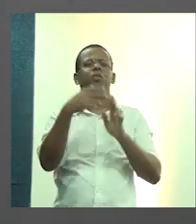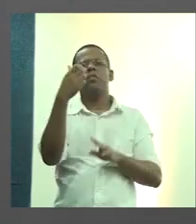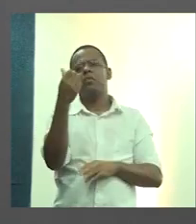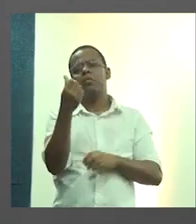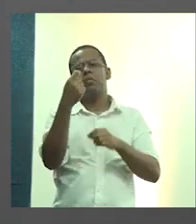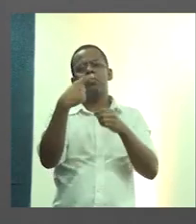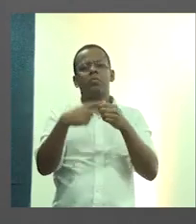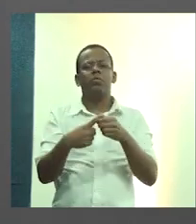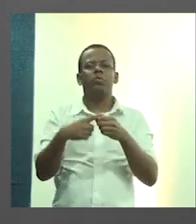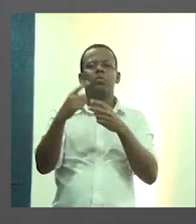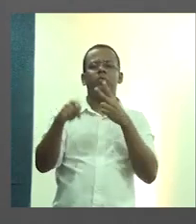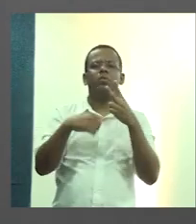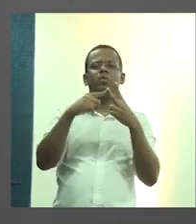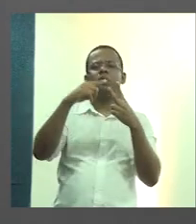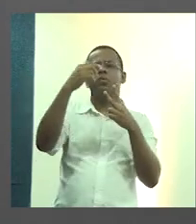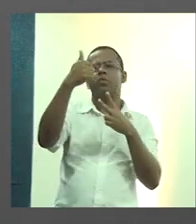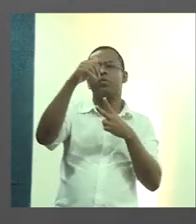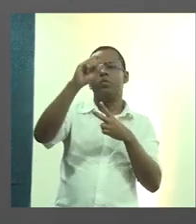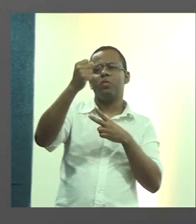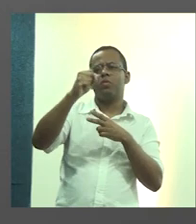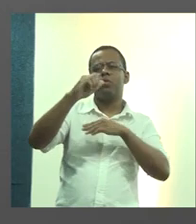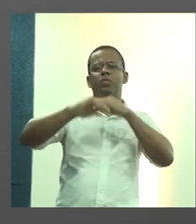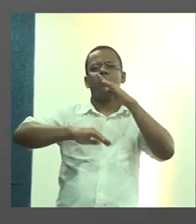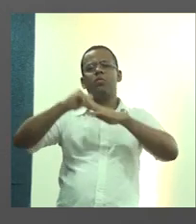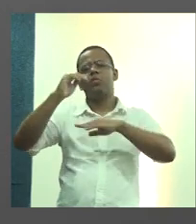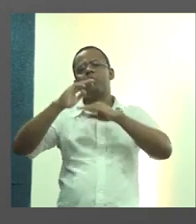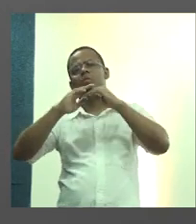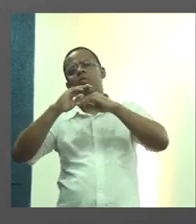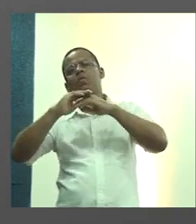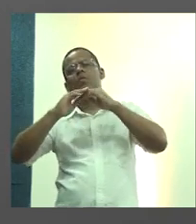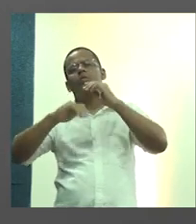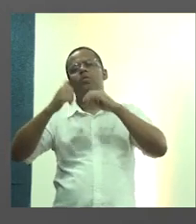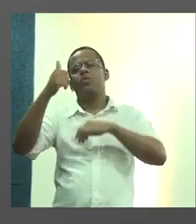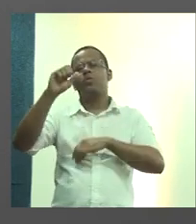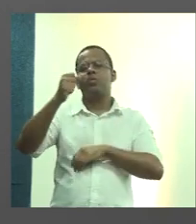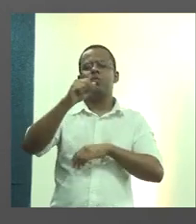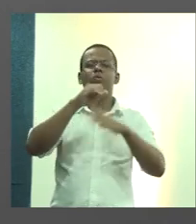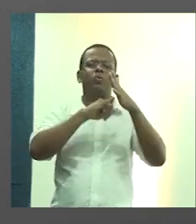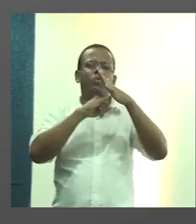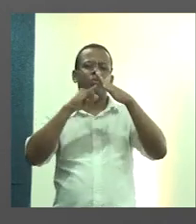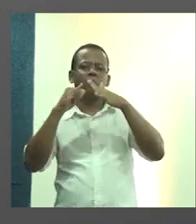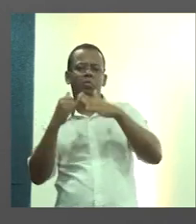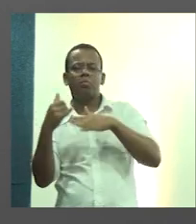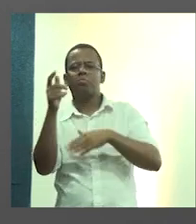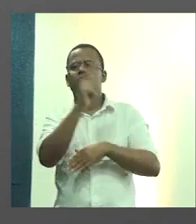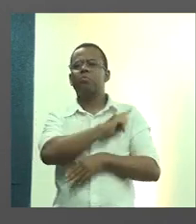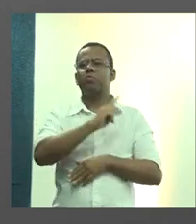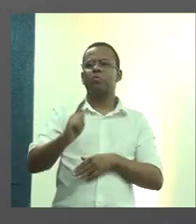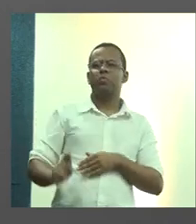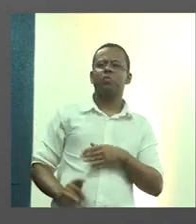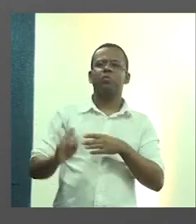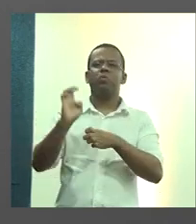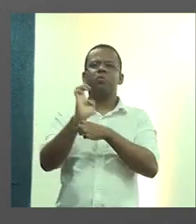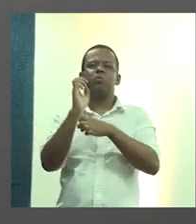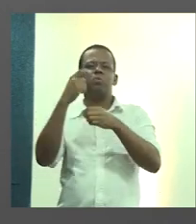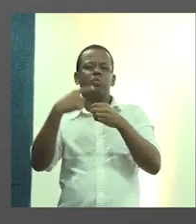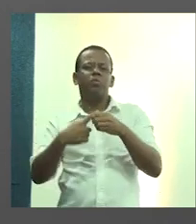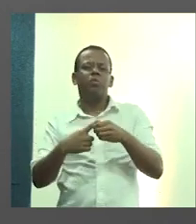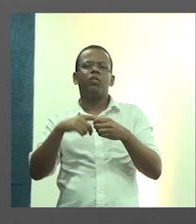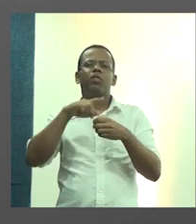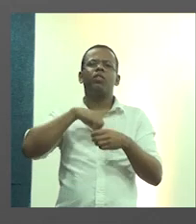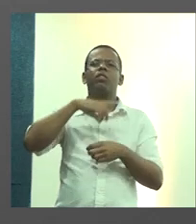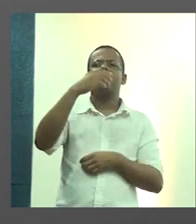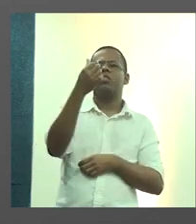envolvidos, 18 agentes entre governo estadual, municipais e outras instituições públicas, 65